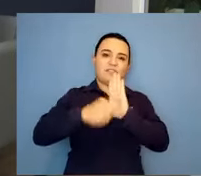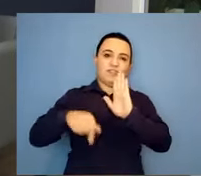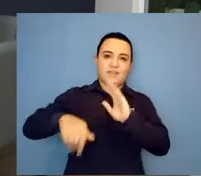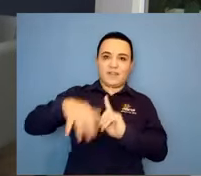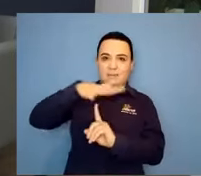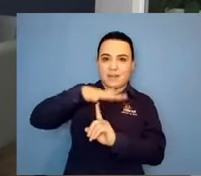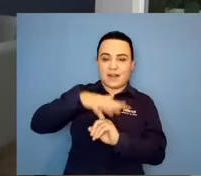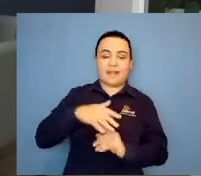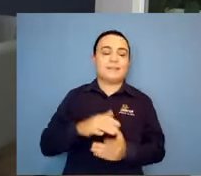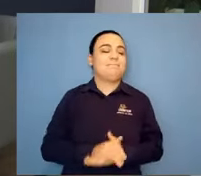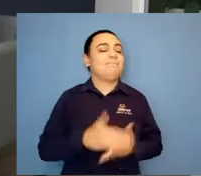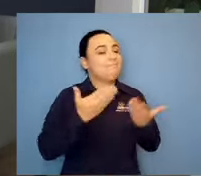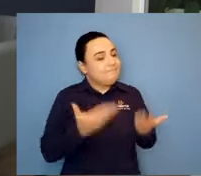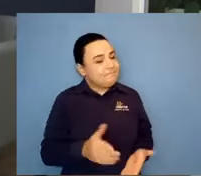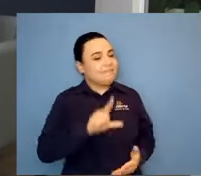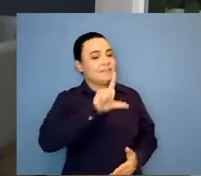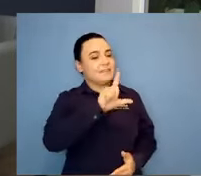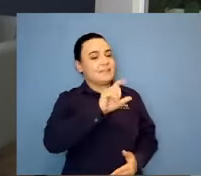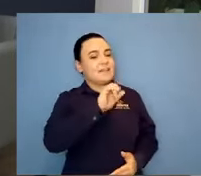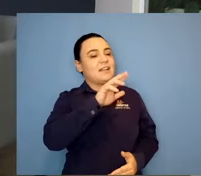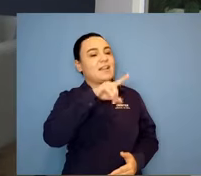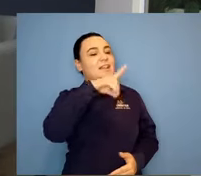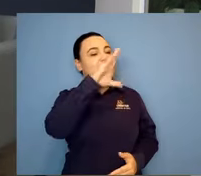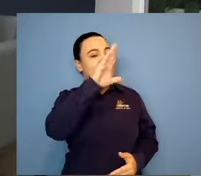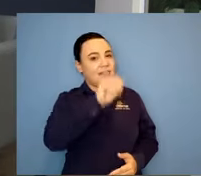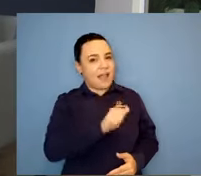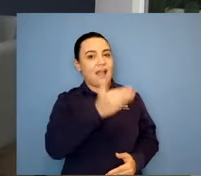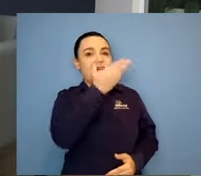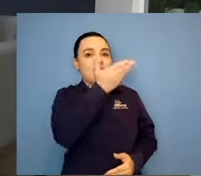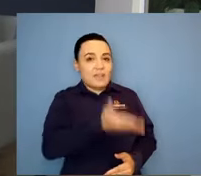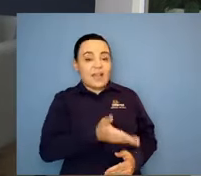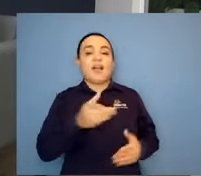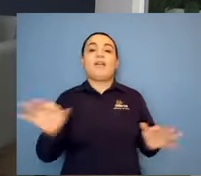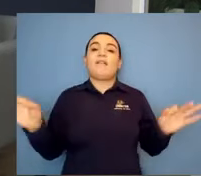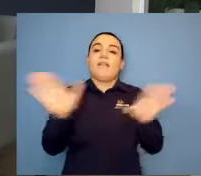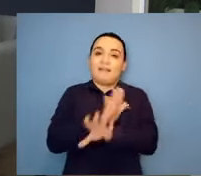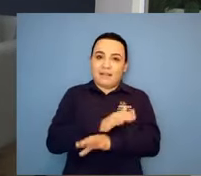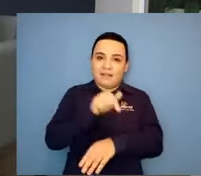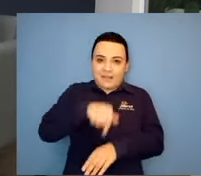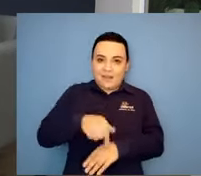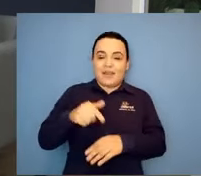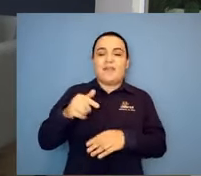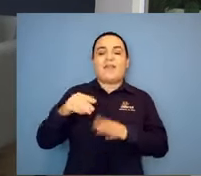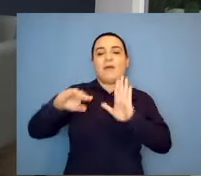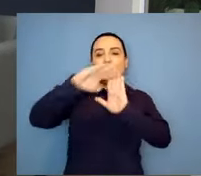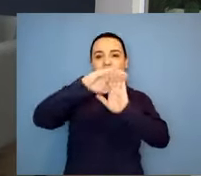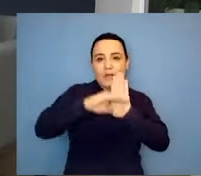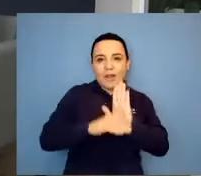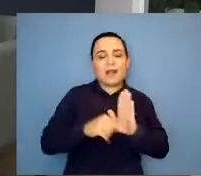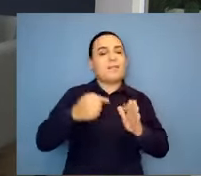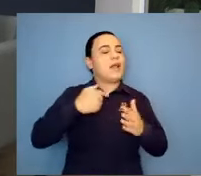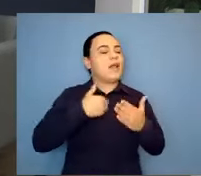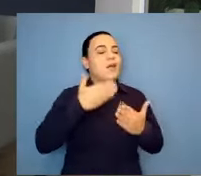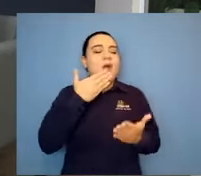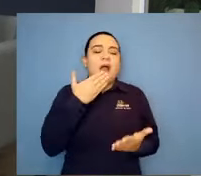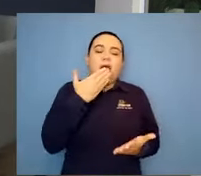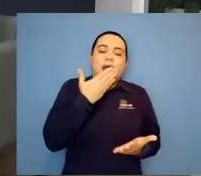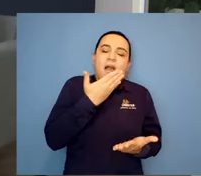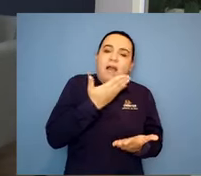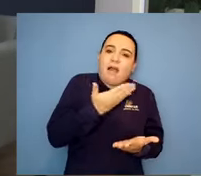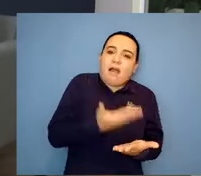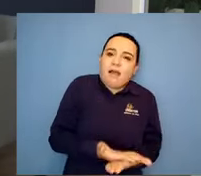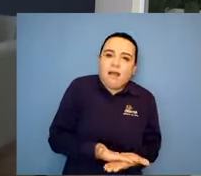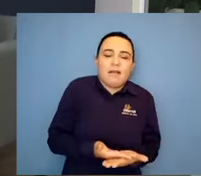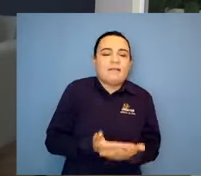Eu expresso mais uma vez a você a minha grande admiração, uma profunda admiração que eu tenho por você, pela tua história de